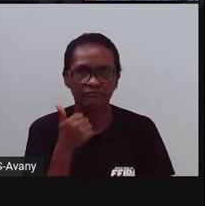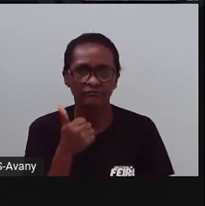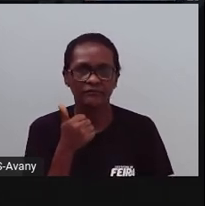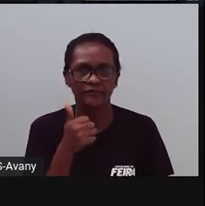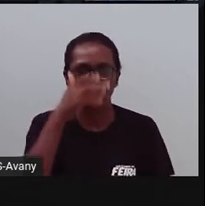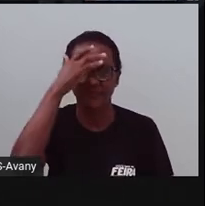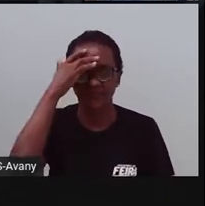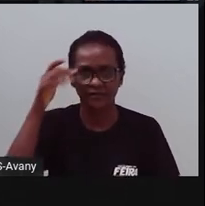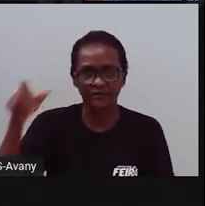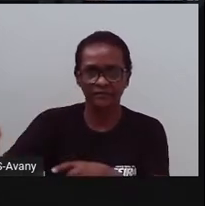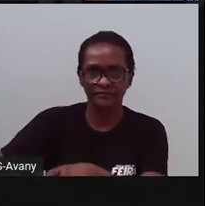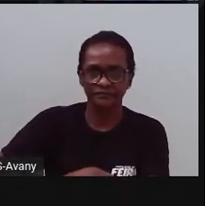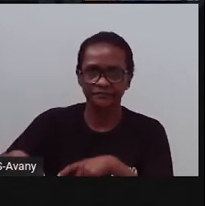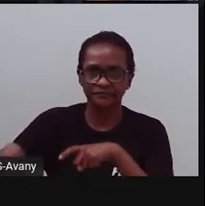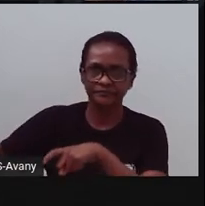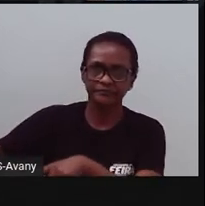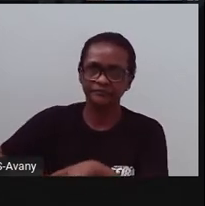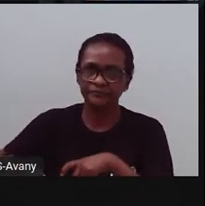milho, feijão,